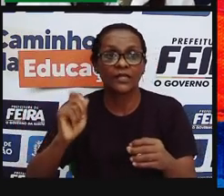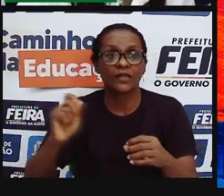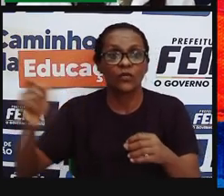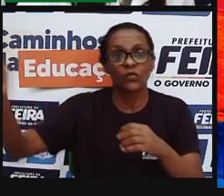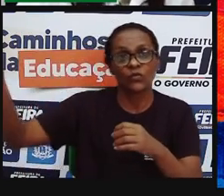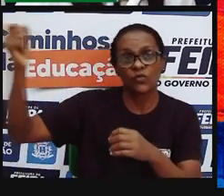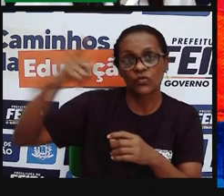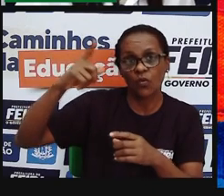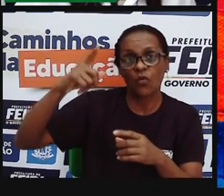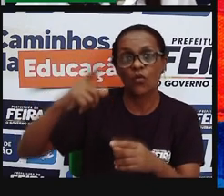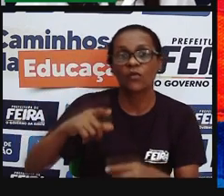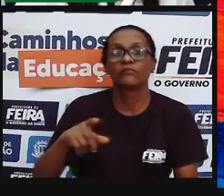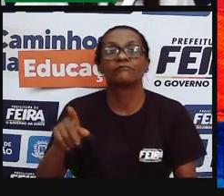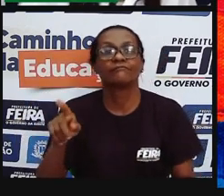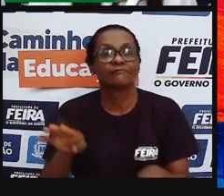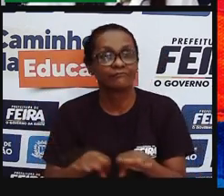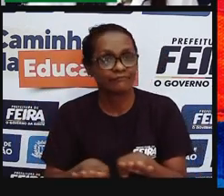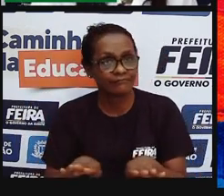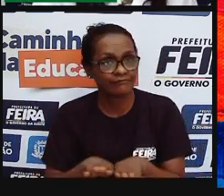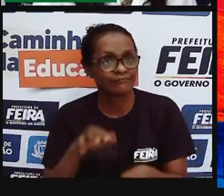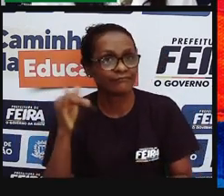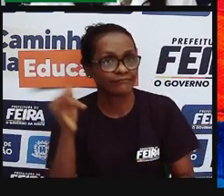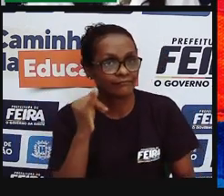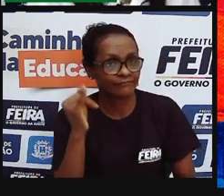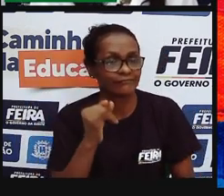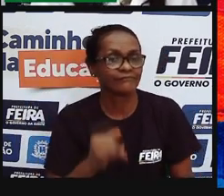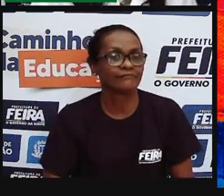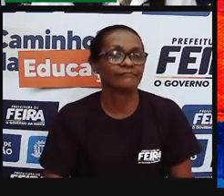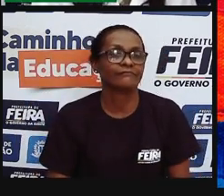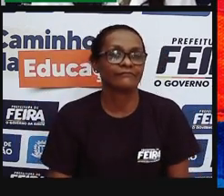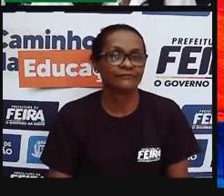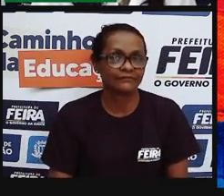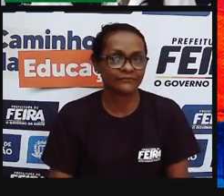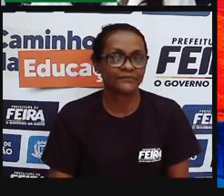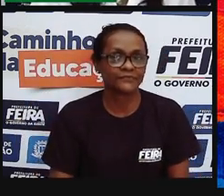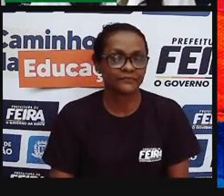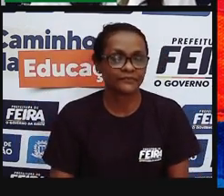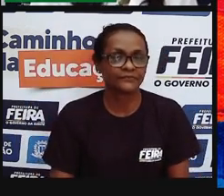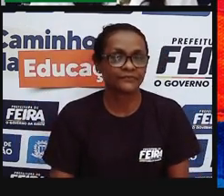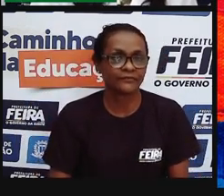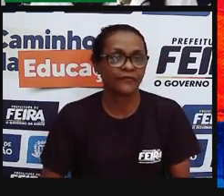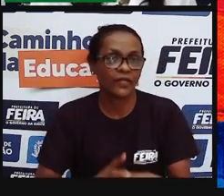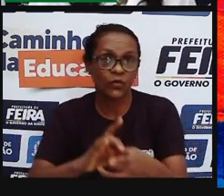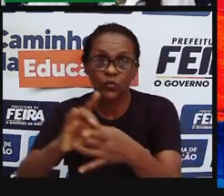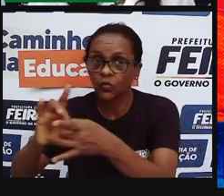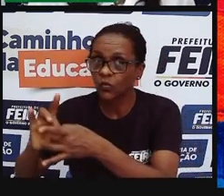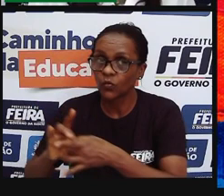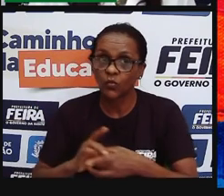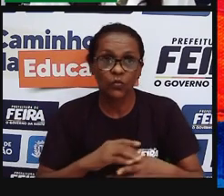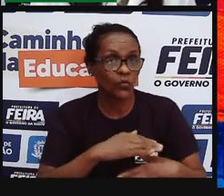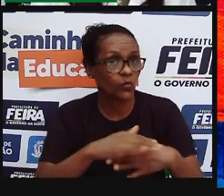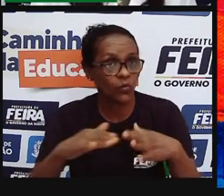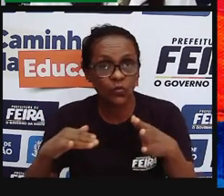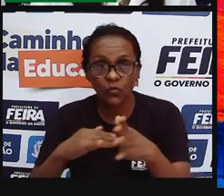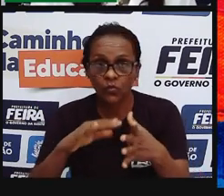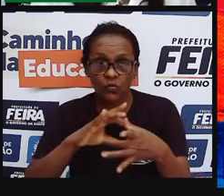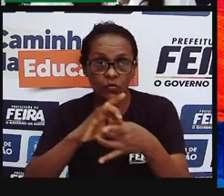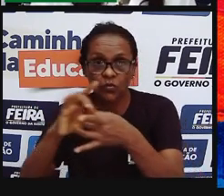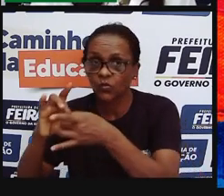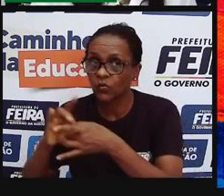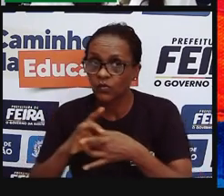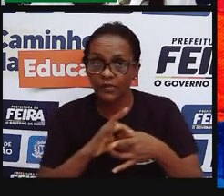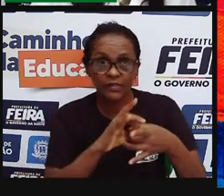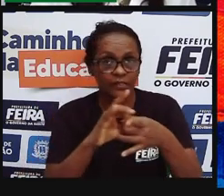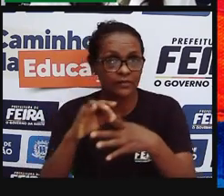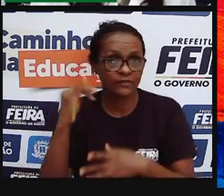abióticos, eles impactam e estão interagindo e eles reagem também a esses fatores bióticos, aos